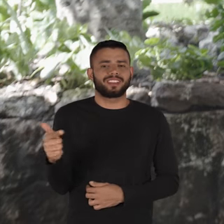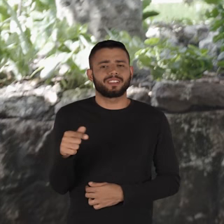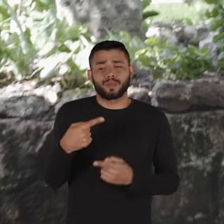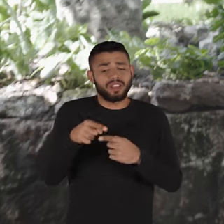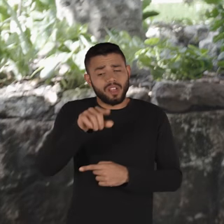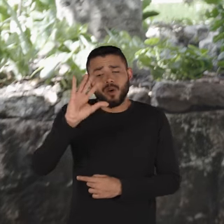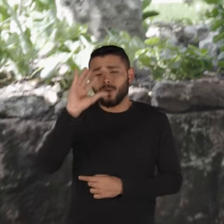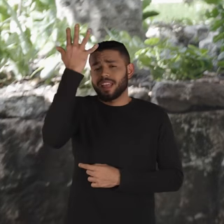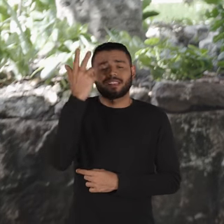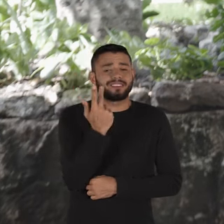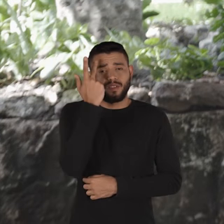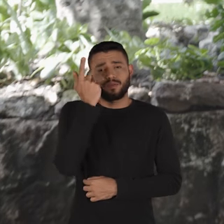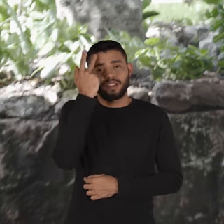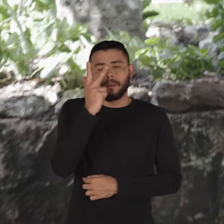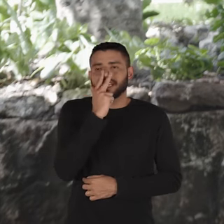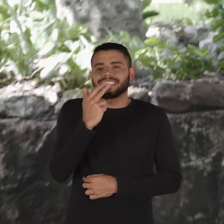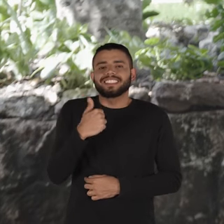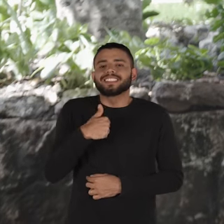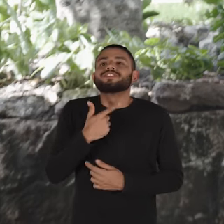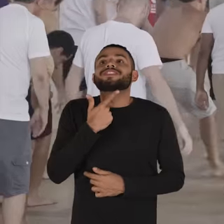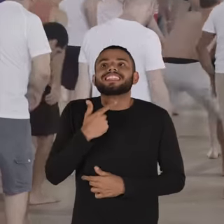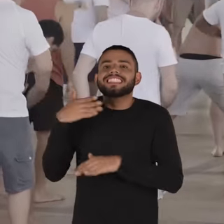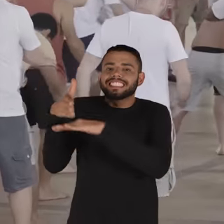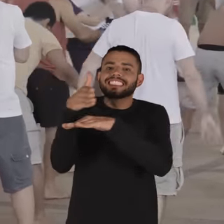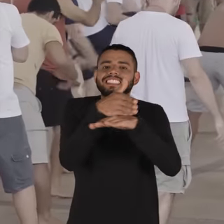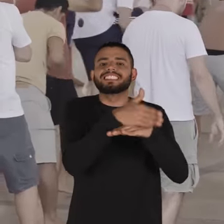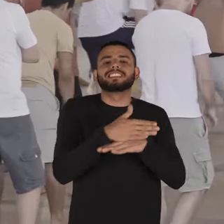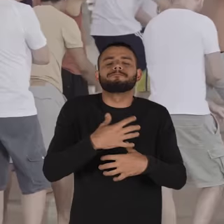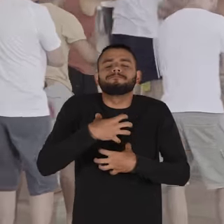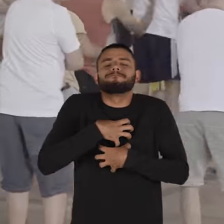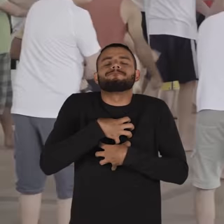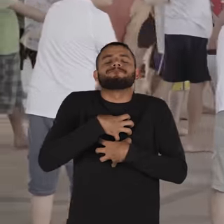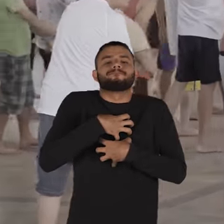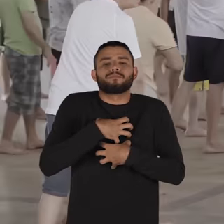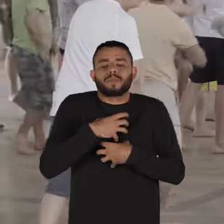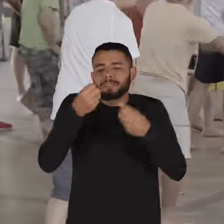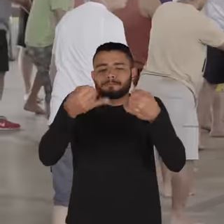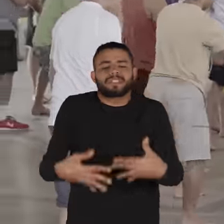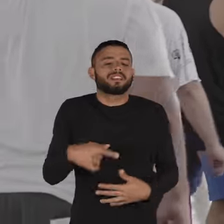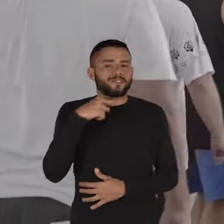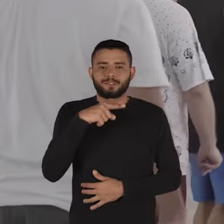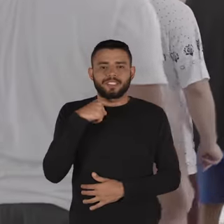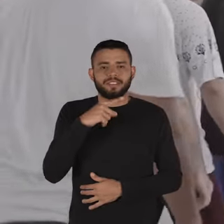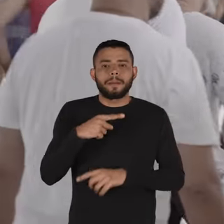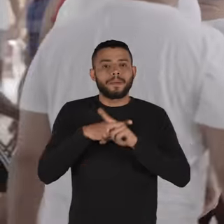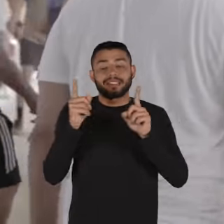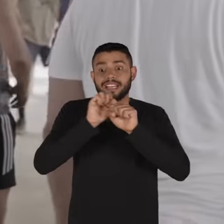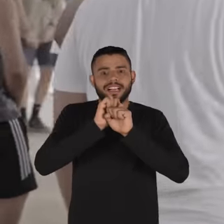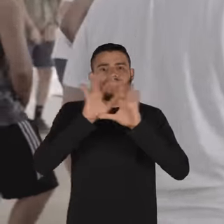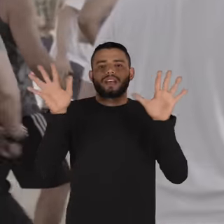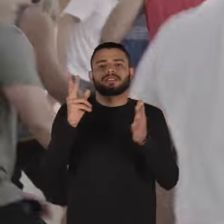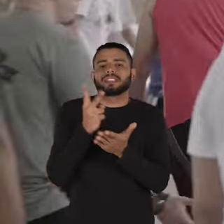Ele acontece, ele me chama, ele me nutre nesse nível, que eu não consigo explicar, mas que é muito